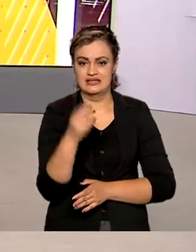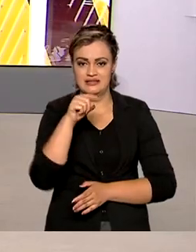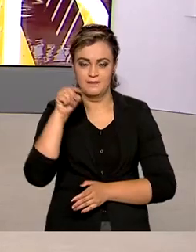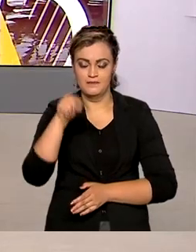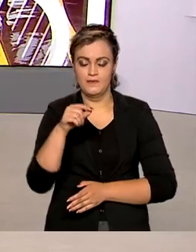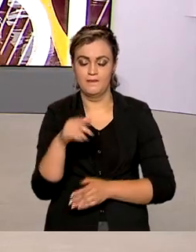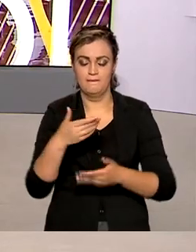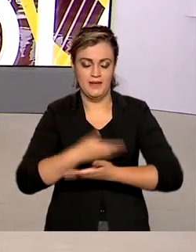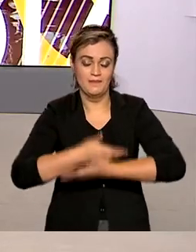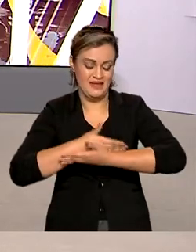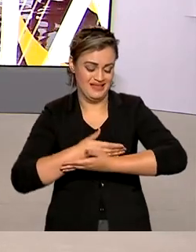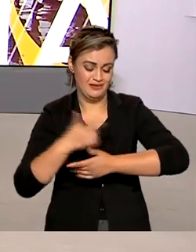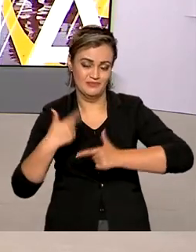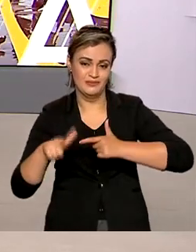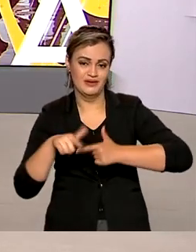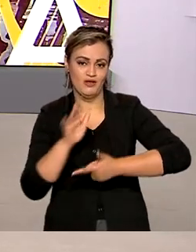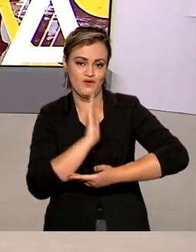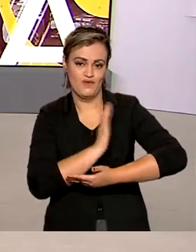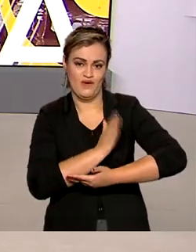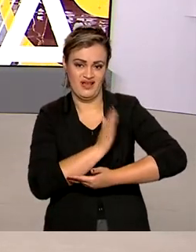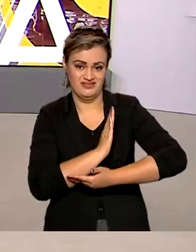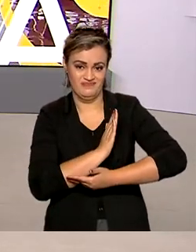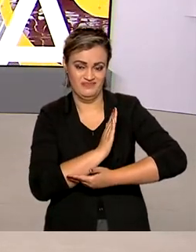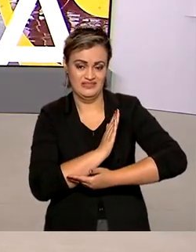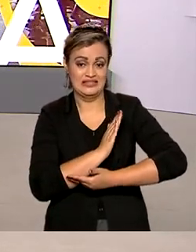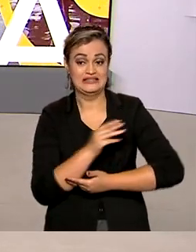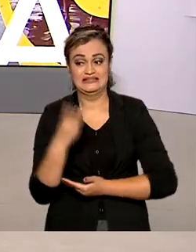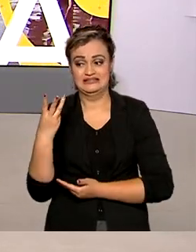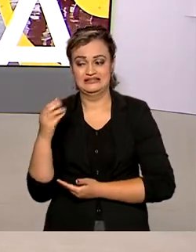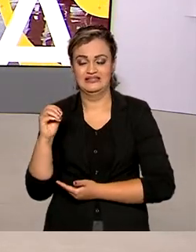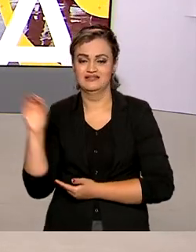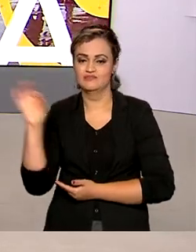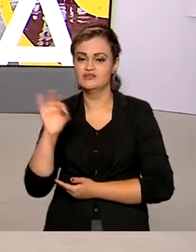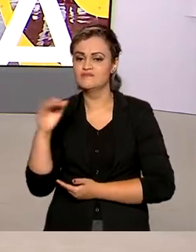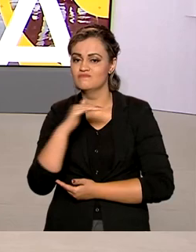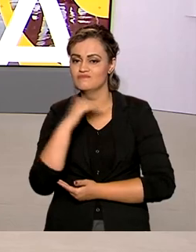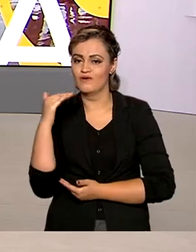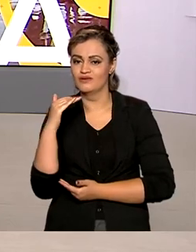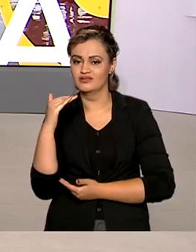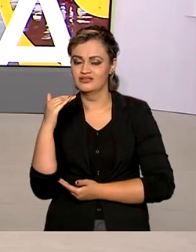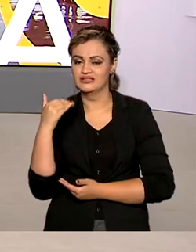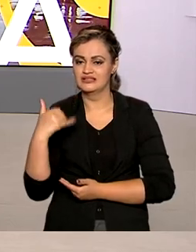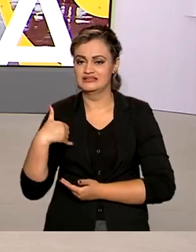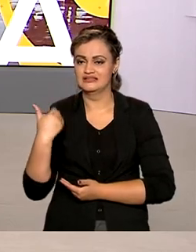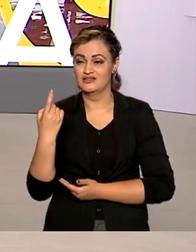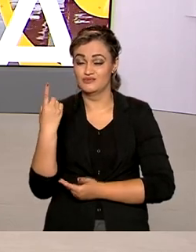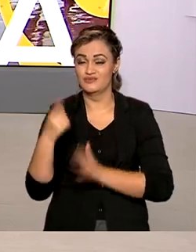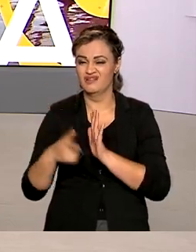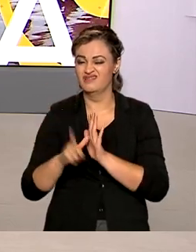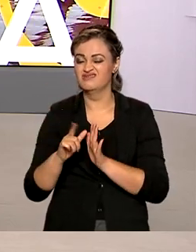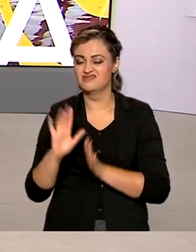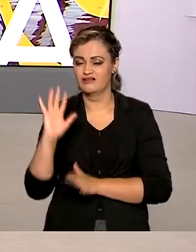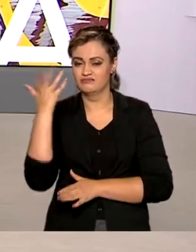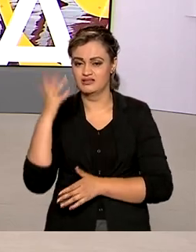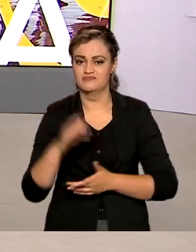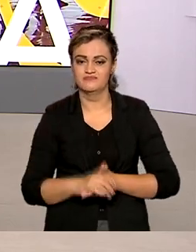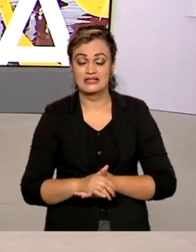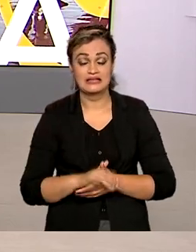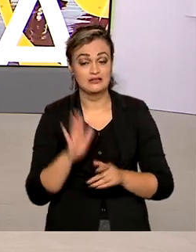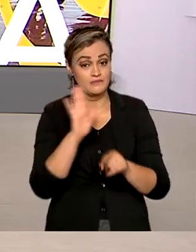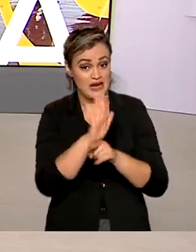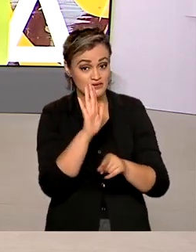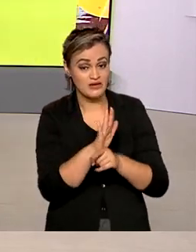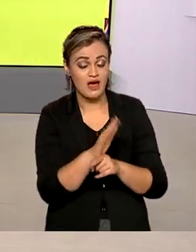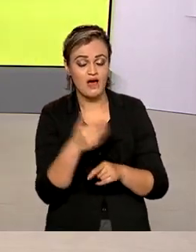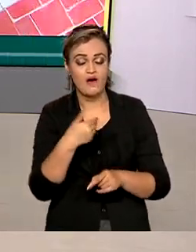bebês com cardiopatia congênita. E 30% deles morrem antes de completar um ano. Para salvar mais vidas,